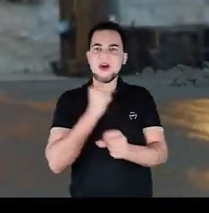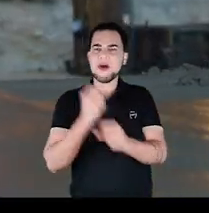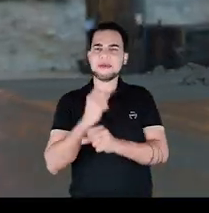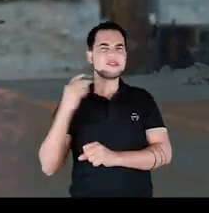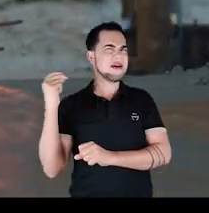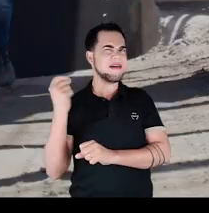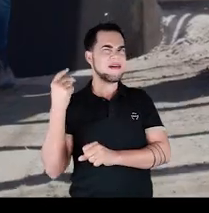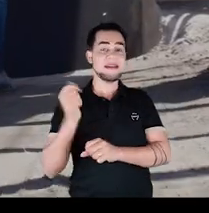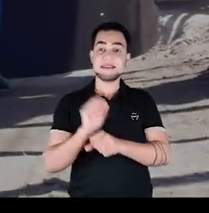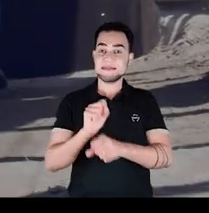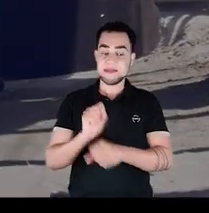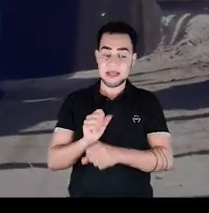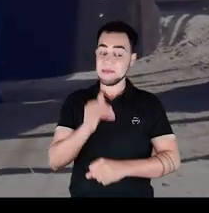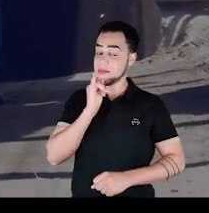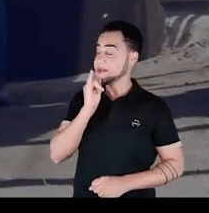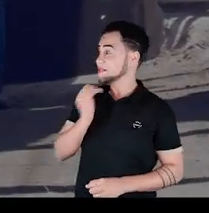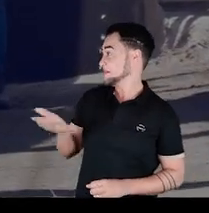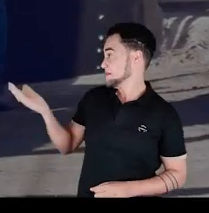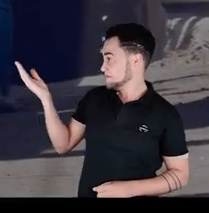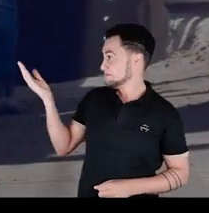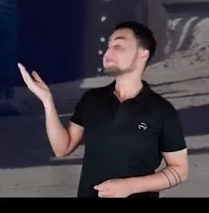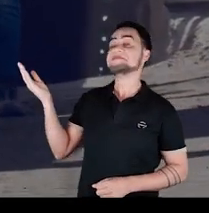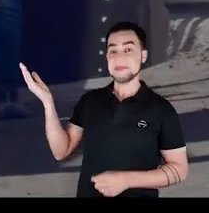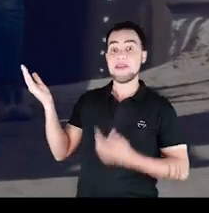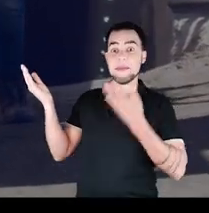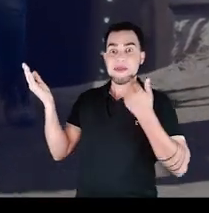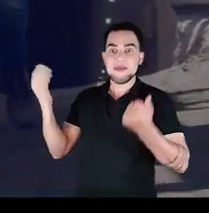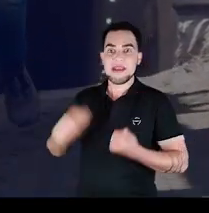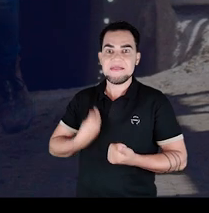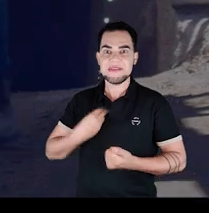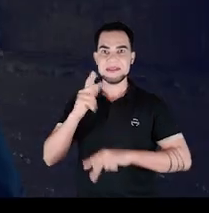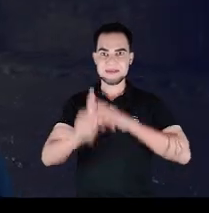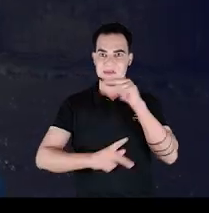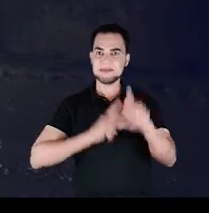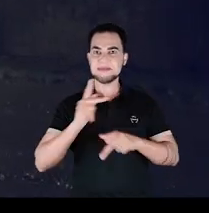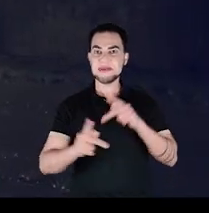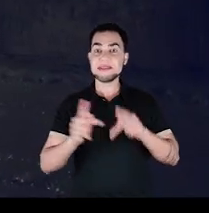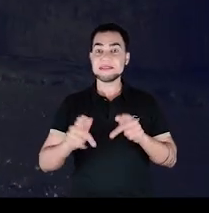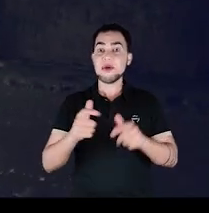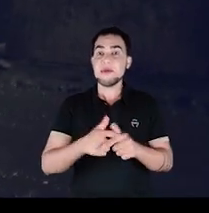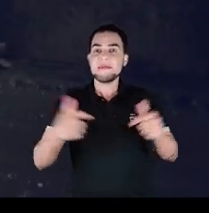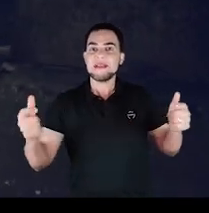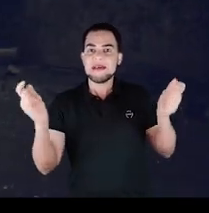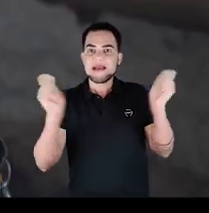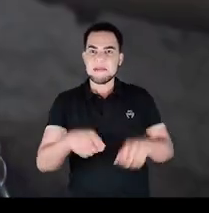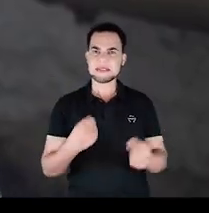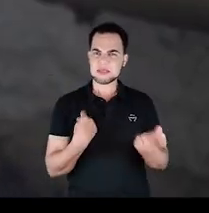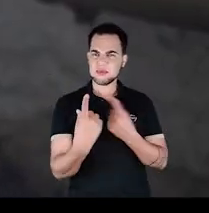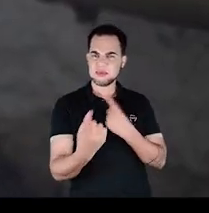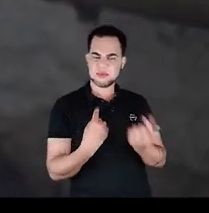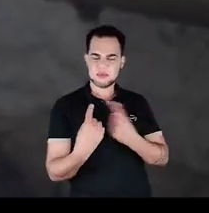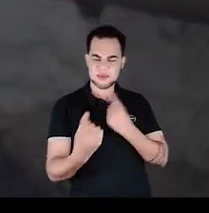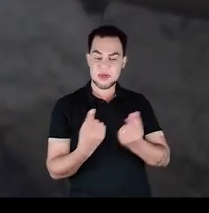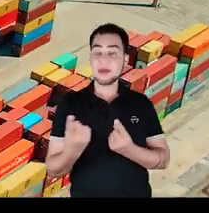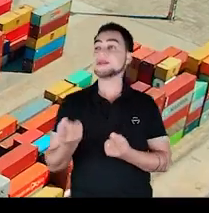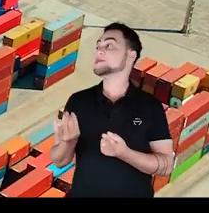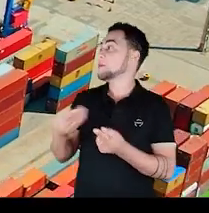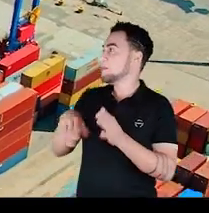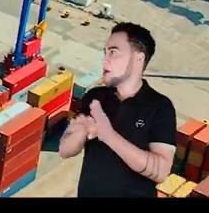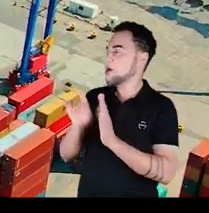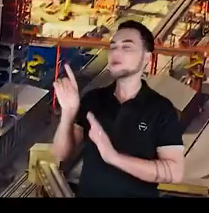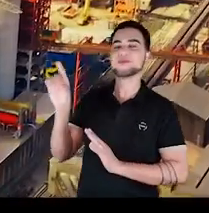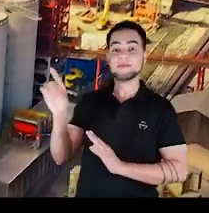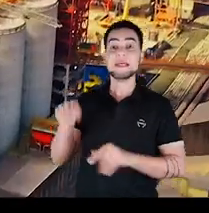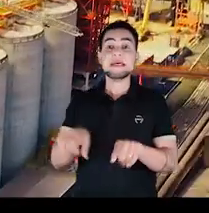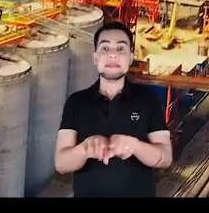obras há muito tempo esperadas, como o túnel Santos-Guarujá, para melhorar a vida da população e ampliar a capacidade de operação do Porto